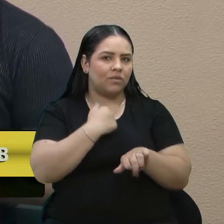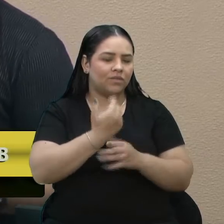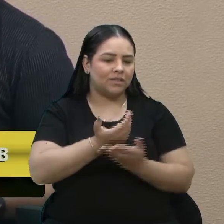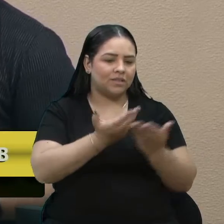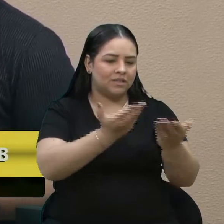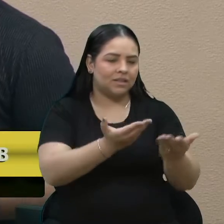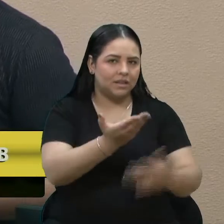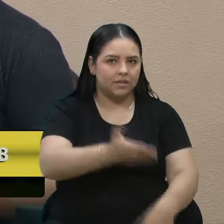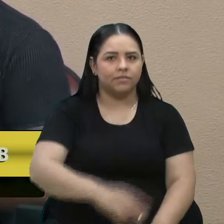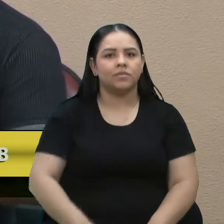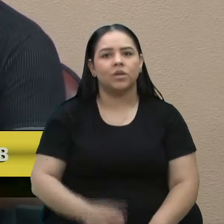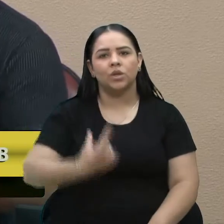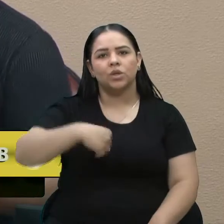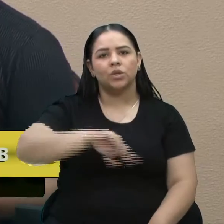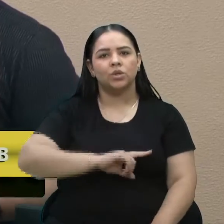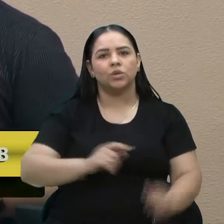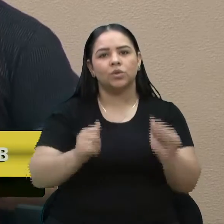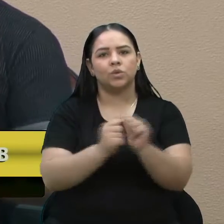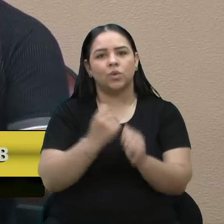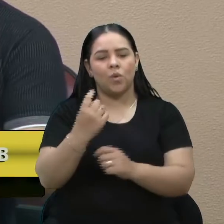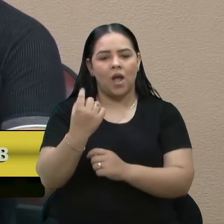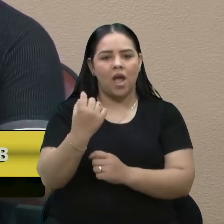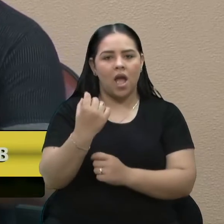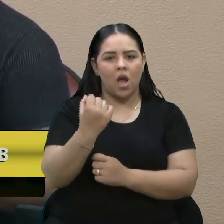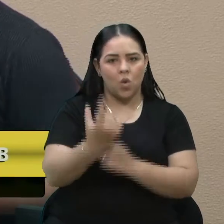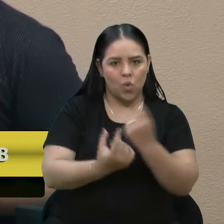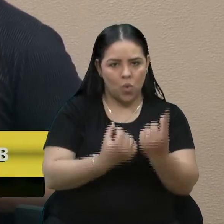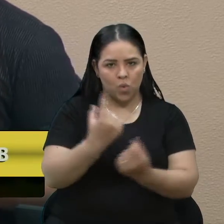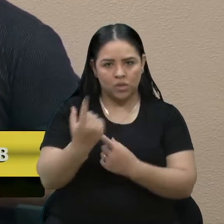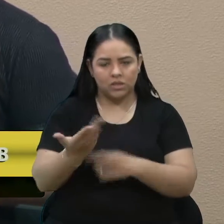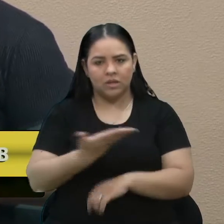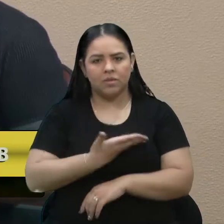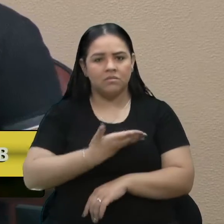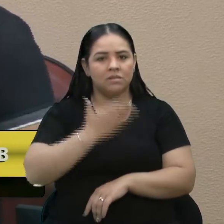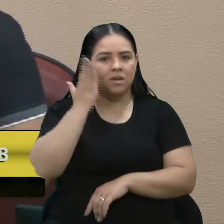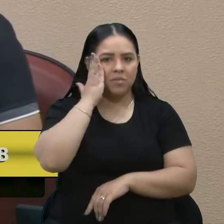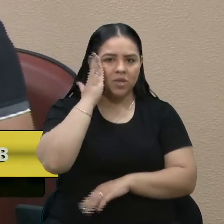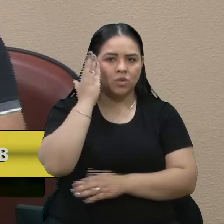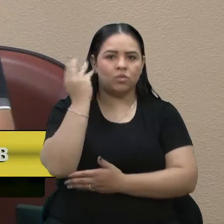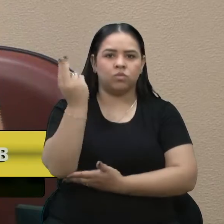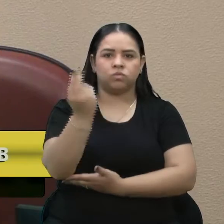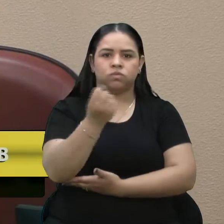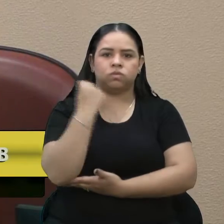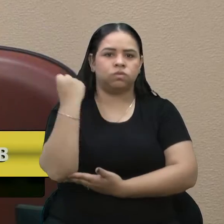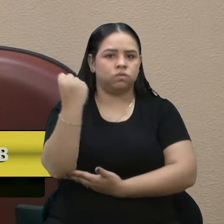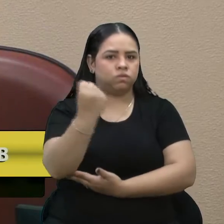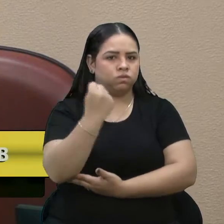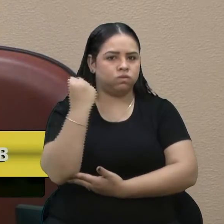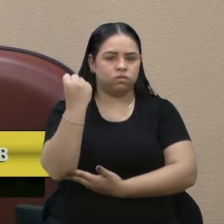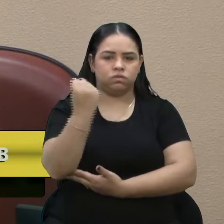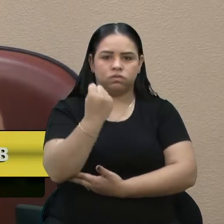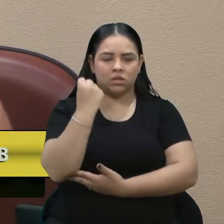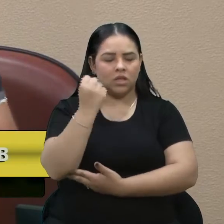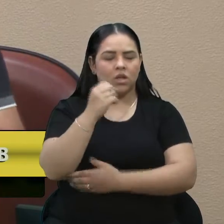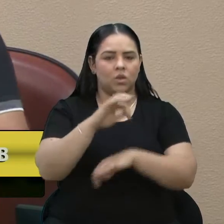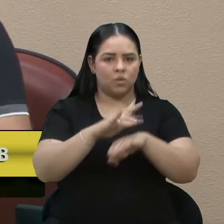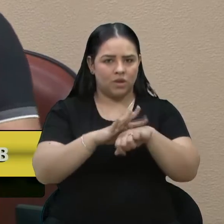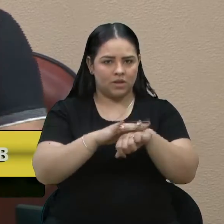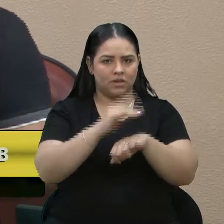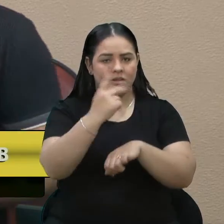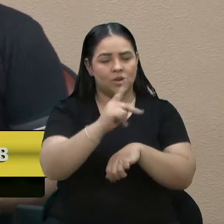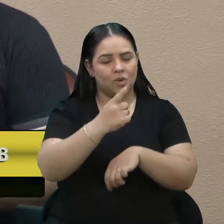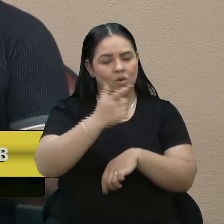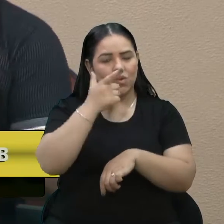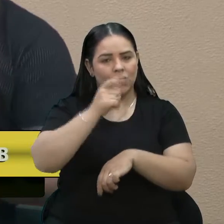Fomos, em alguns amigos, lá visitar ele, sabendo da gravidade da doença dele. Conseguimos ainda levar um abraço, e